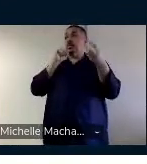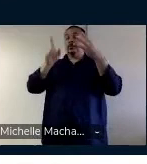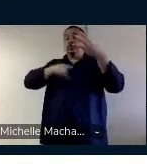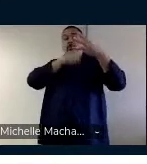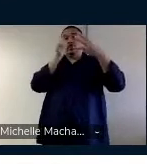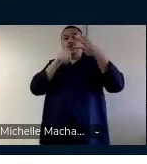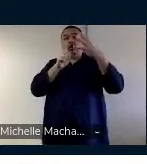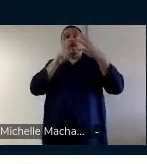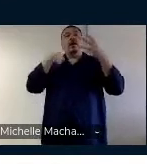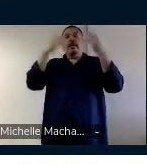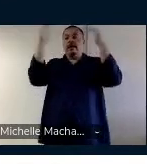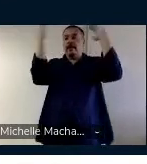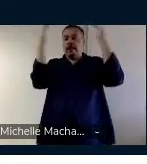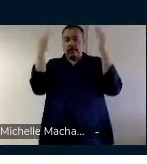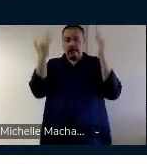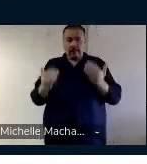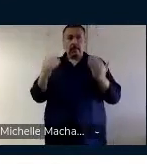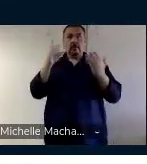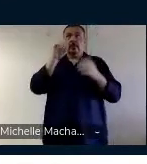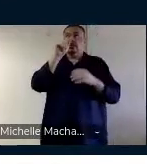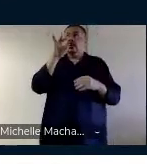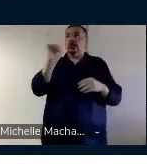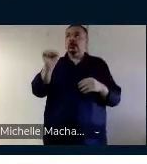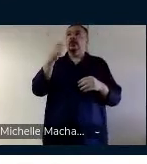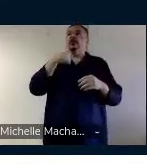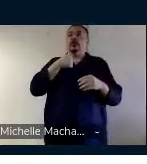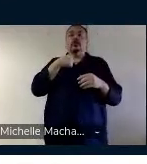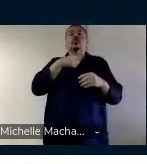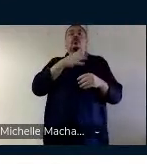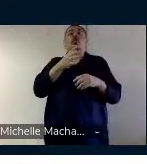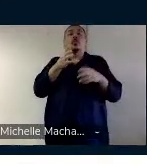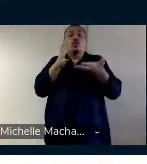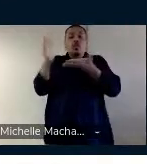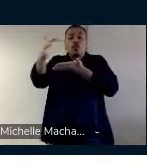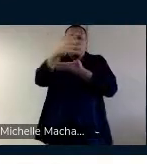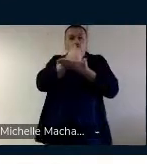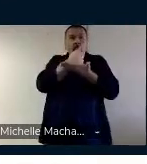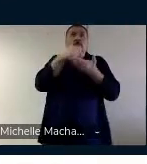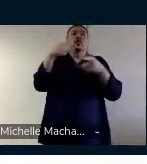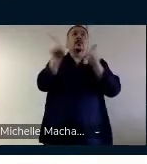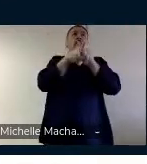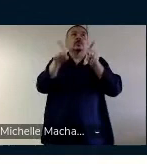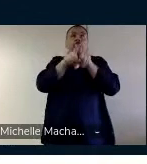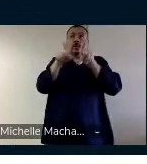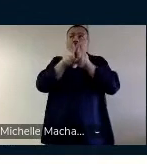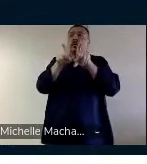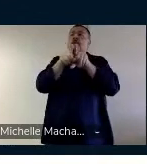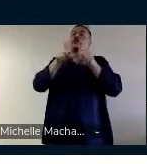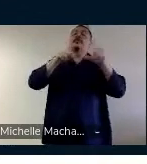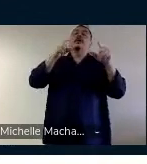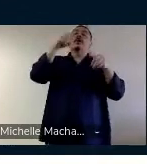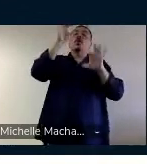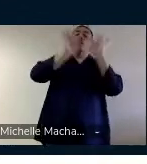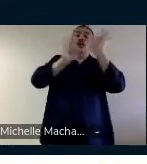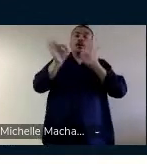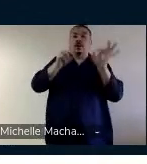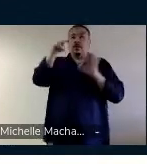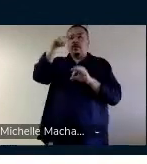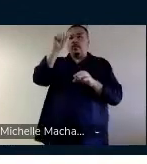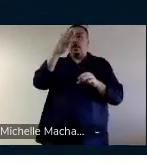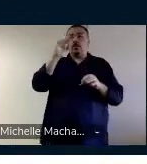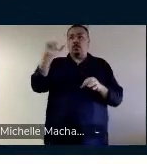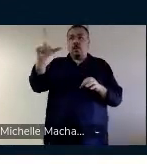foi analisar os dados que a gente coletou e, por fim, elaborar o manual do professor para